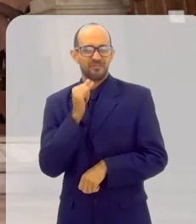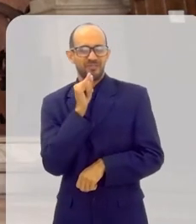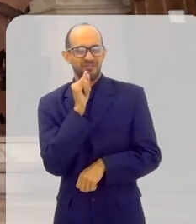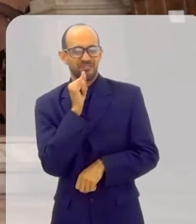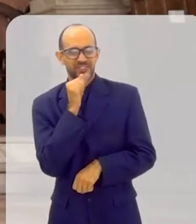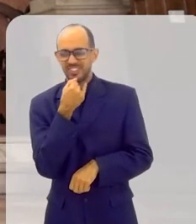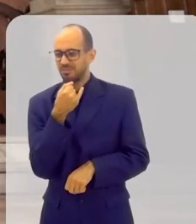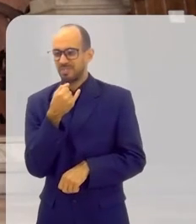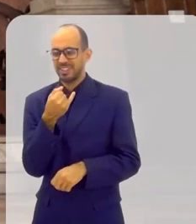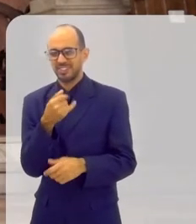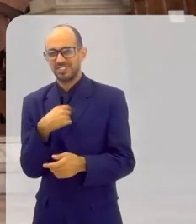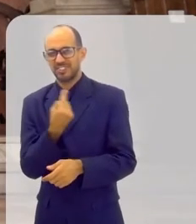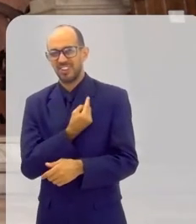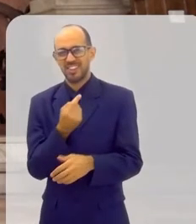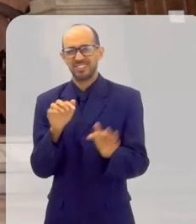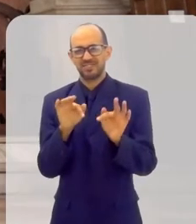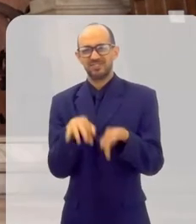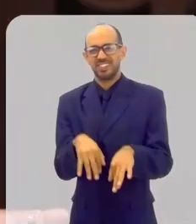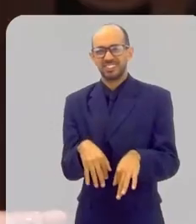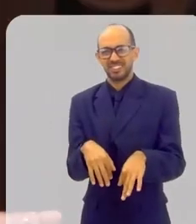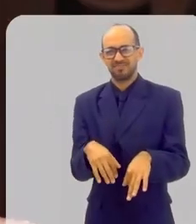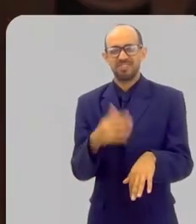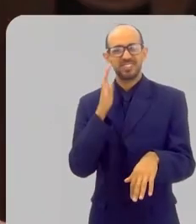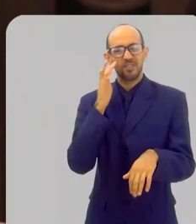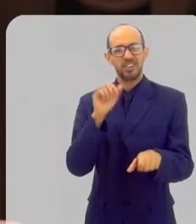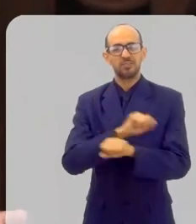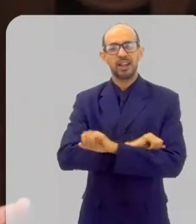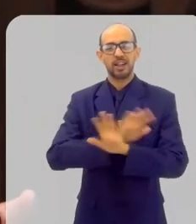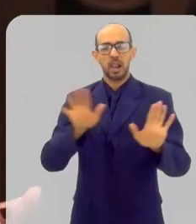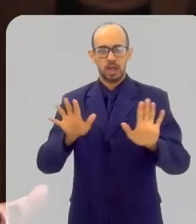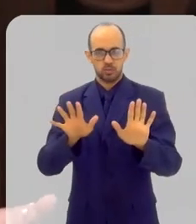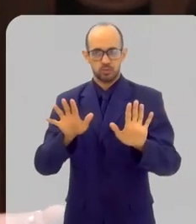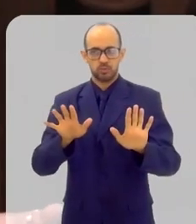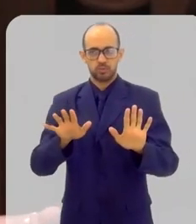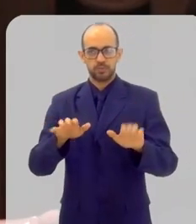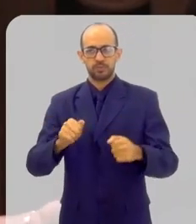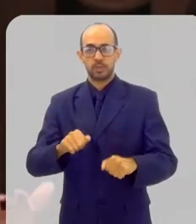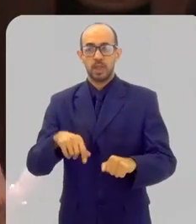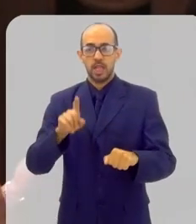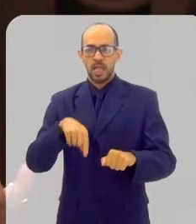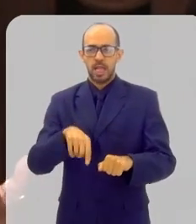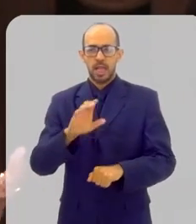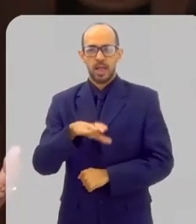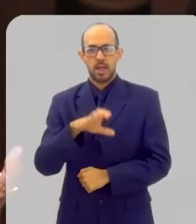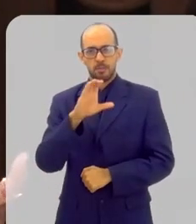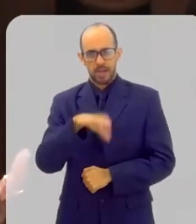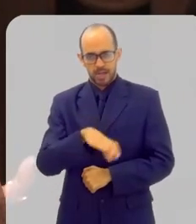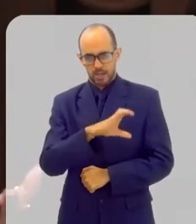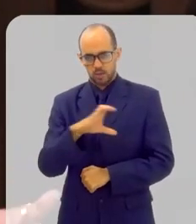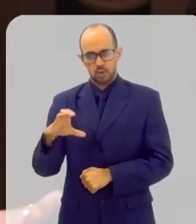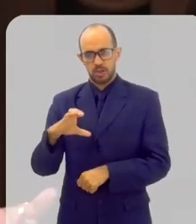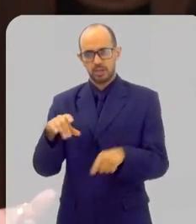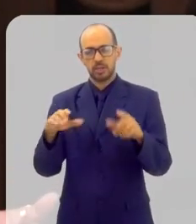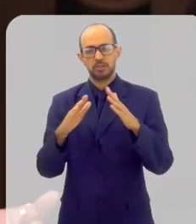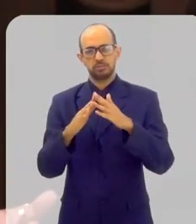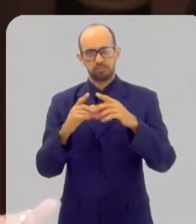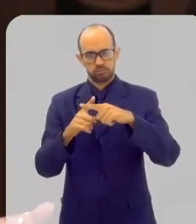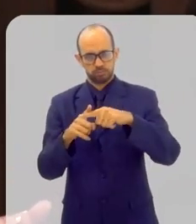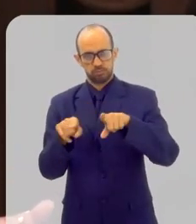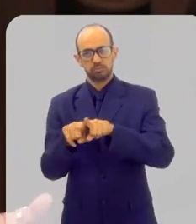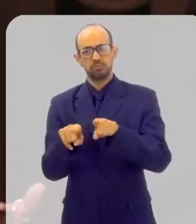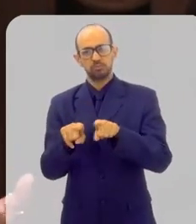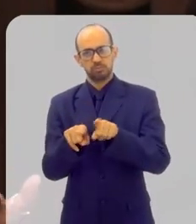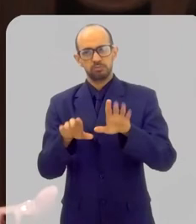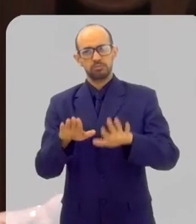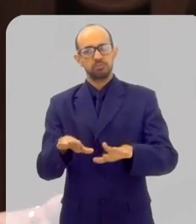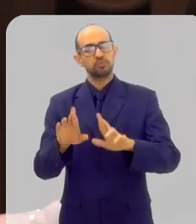Olha, infelizmente, nós estamos chegando ao final, mas eu acho que ficou muito claro que, apesar de ser uma igreja também católica,